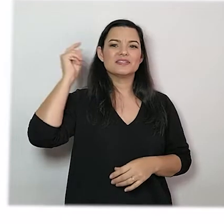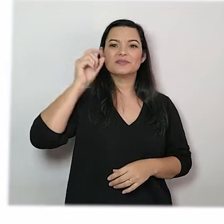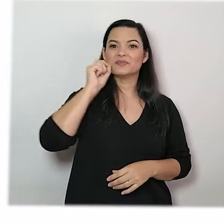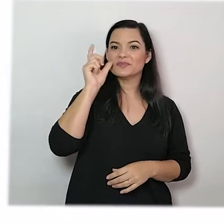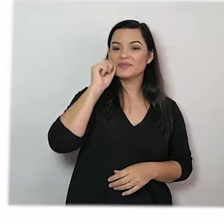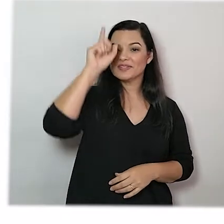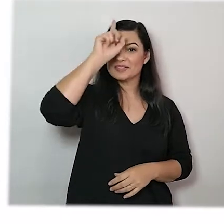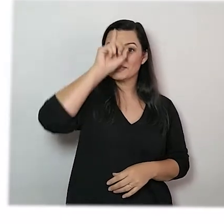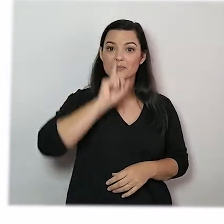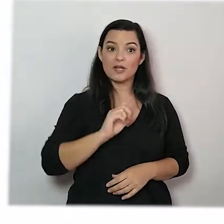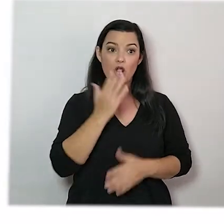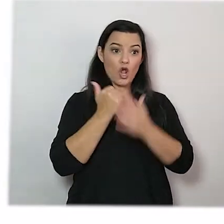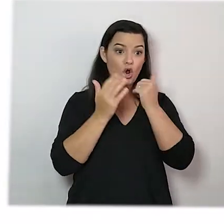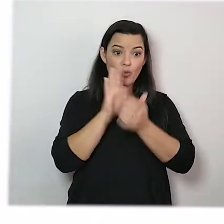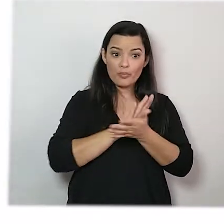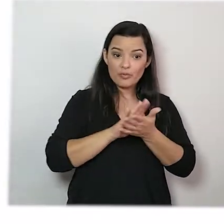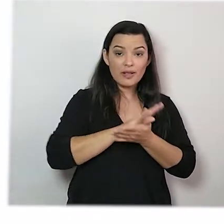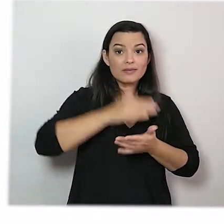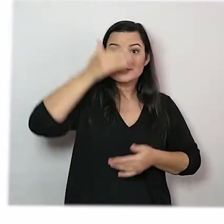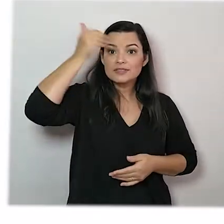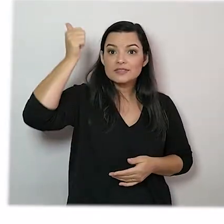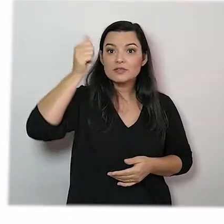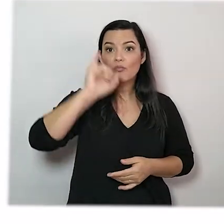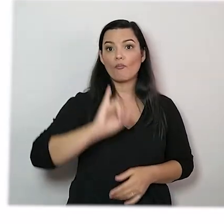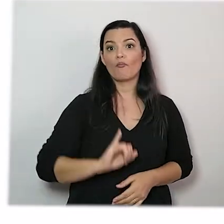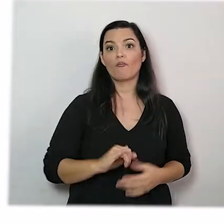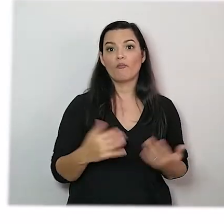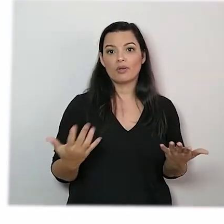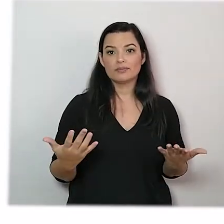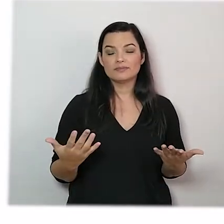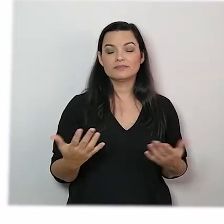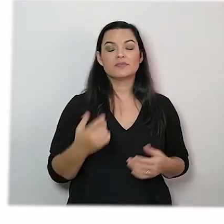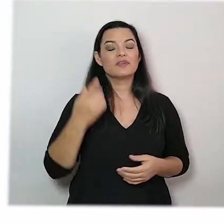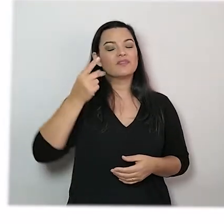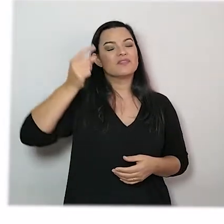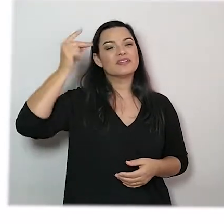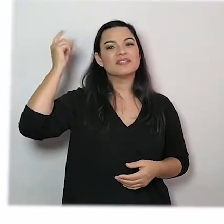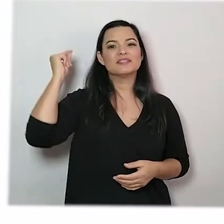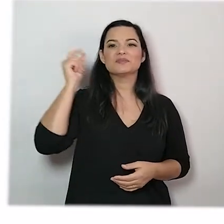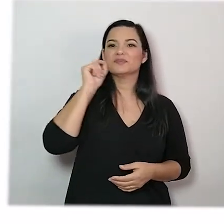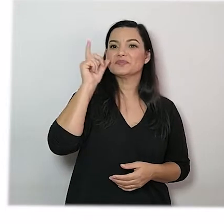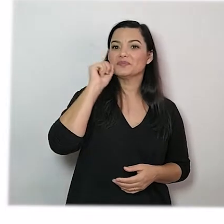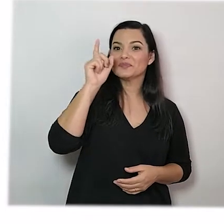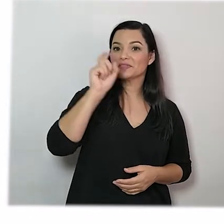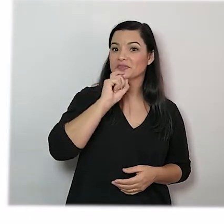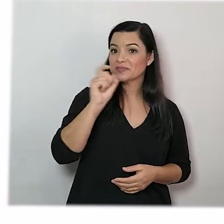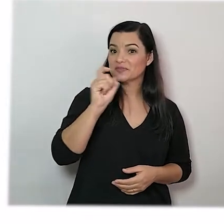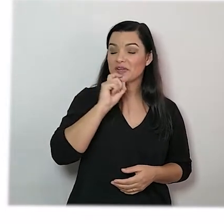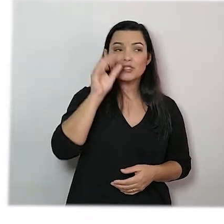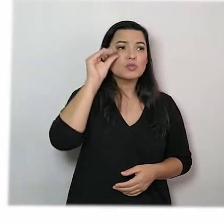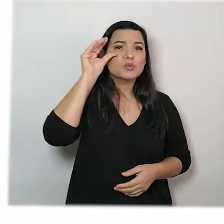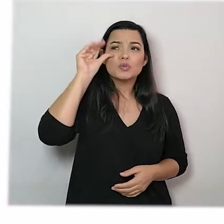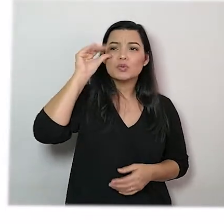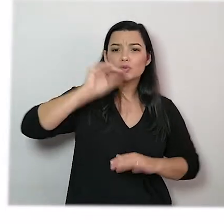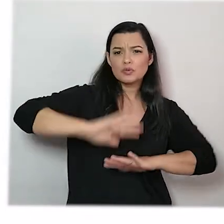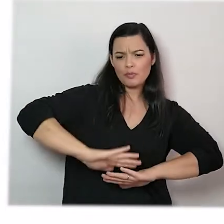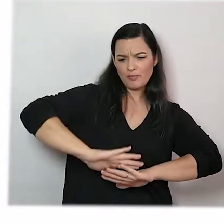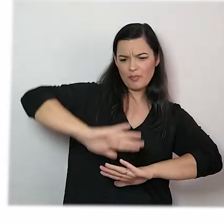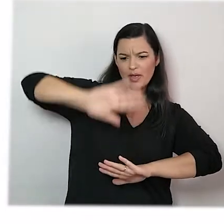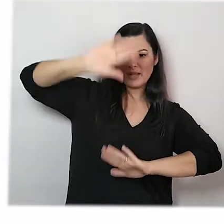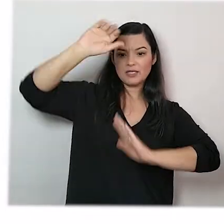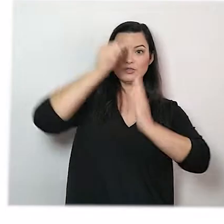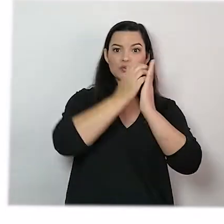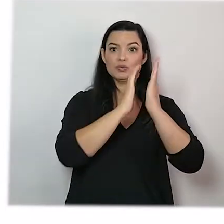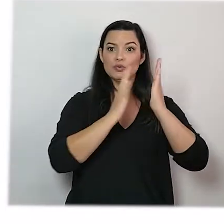Esqueceu de comer e ficou meio magrelo. Era uma vez um gato verde. Ficou curioso com as sombras na